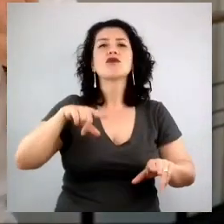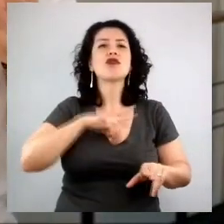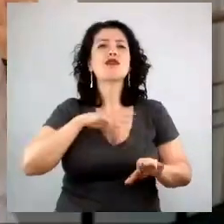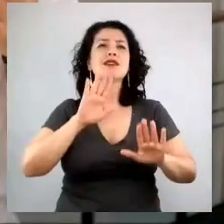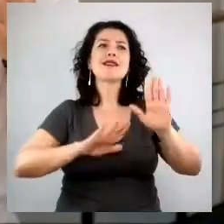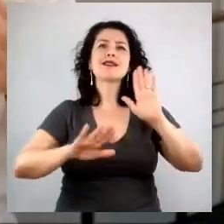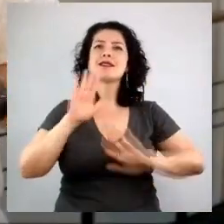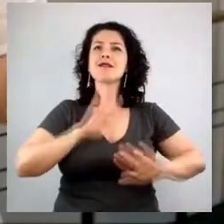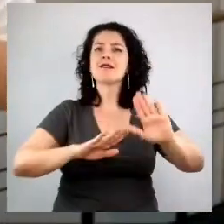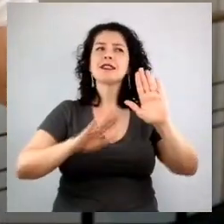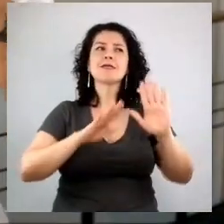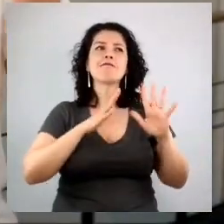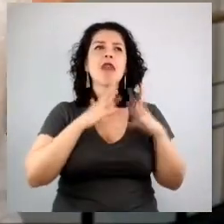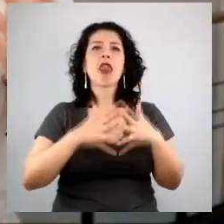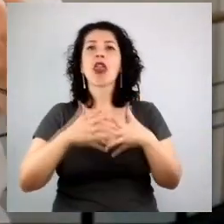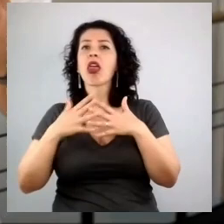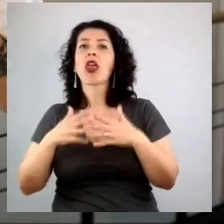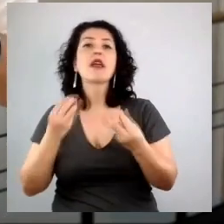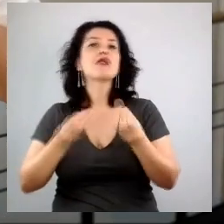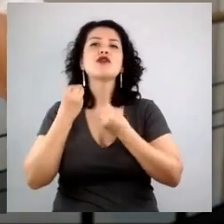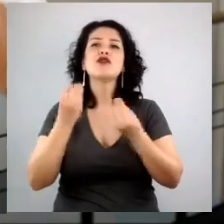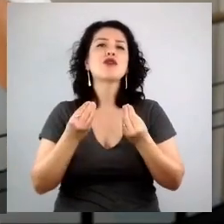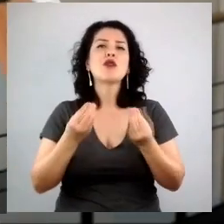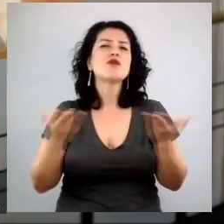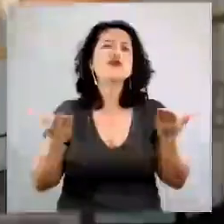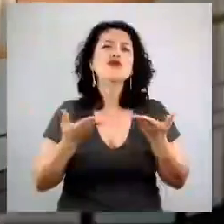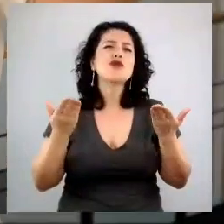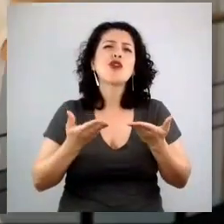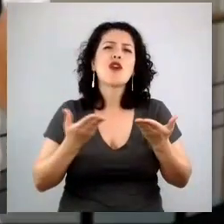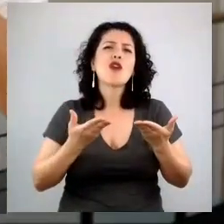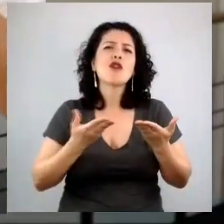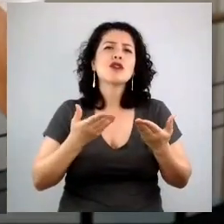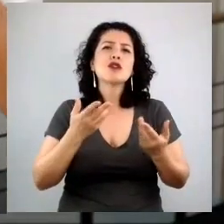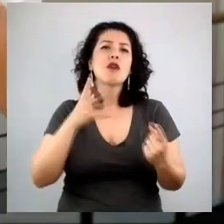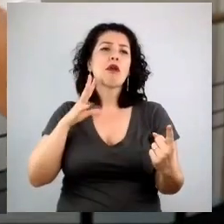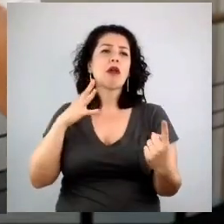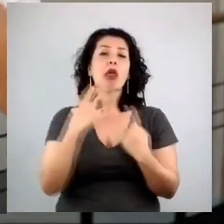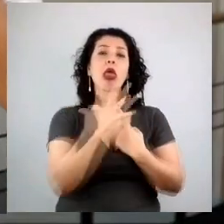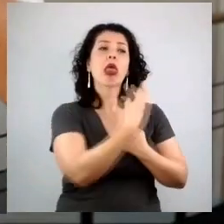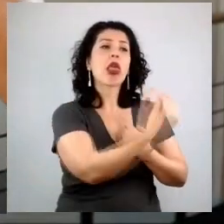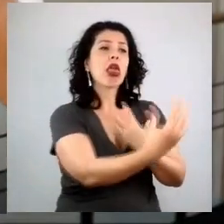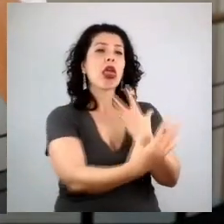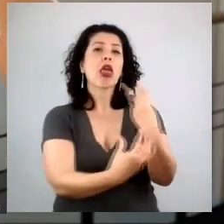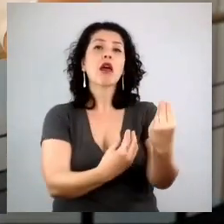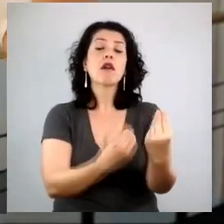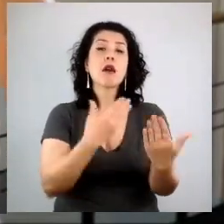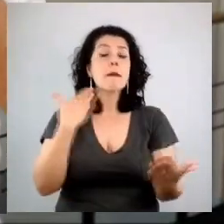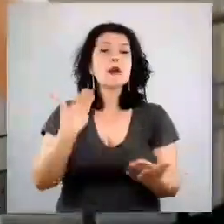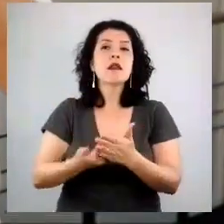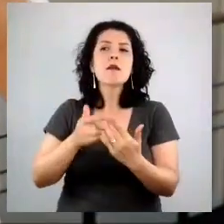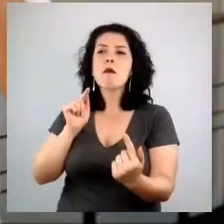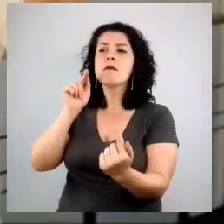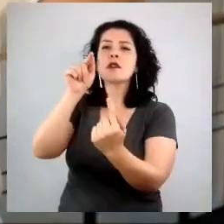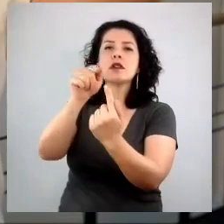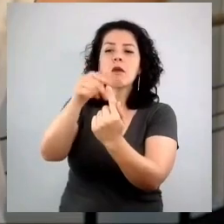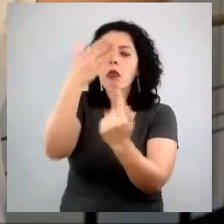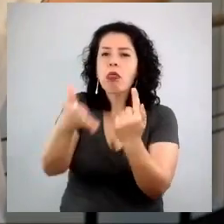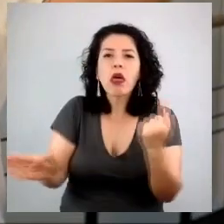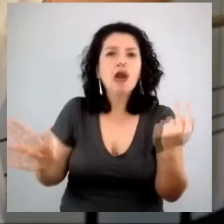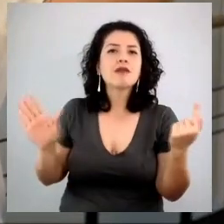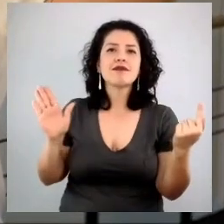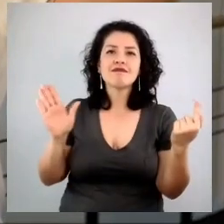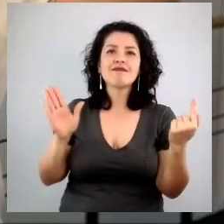pela moda de hoje, de amanhã, e perder de vista a importância dessa consistência, dessa